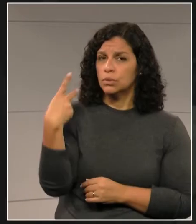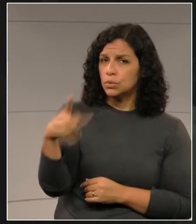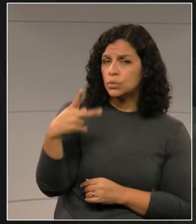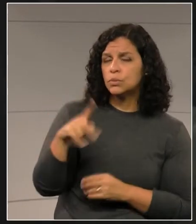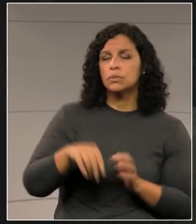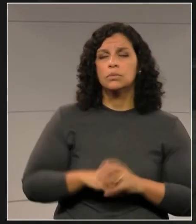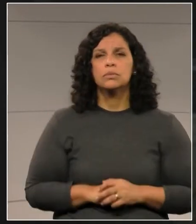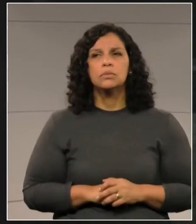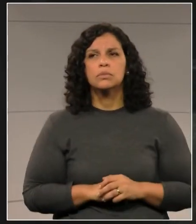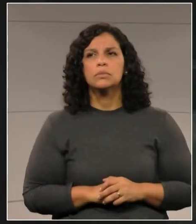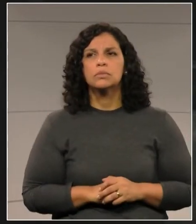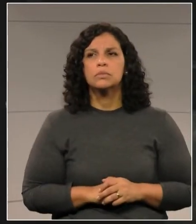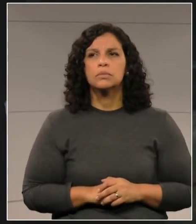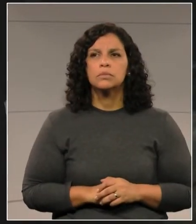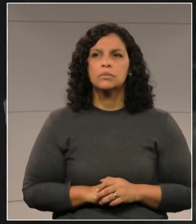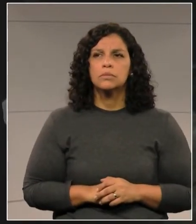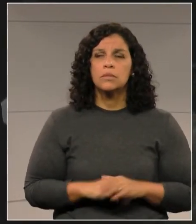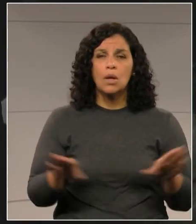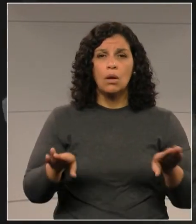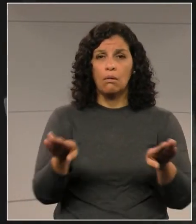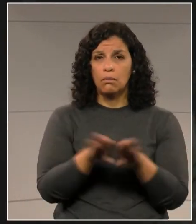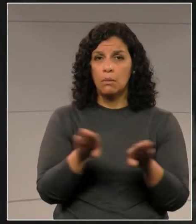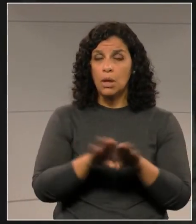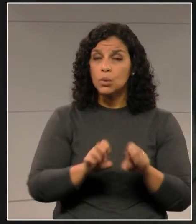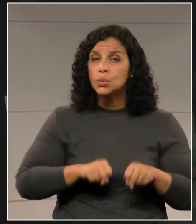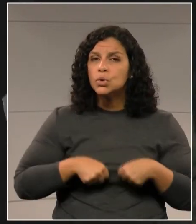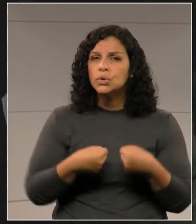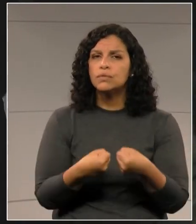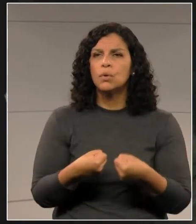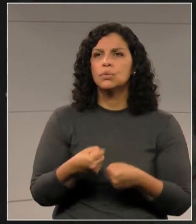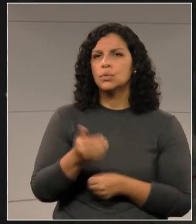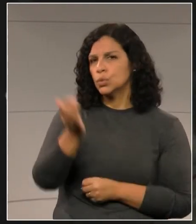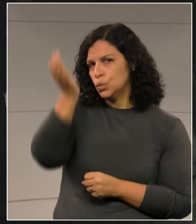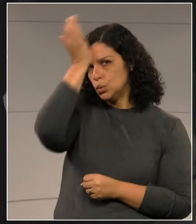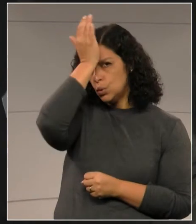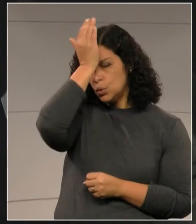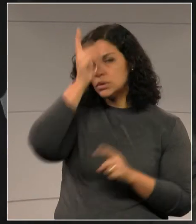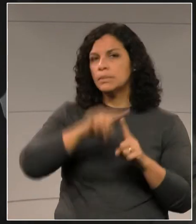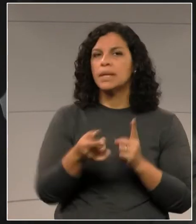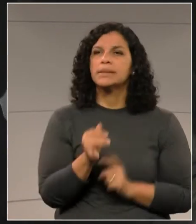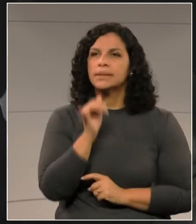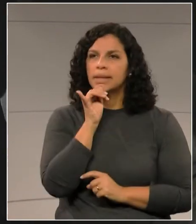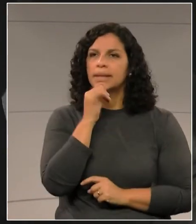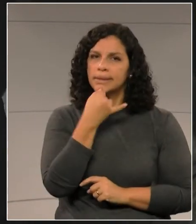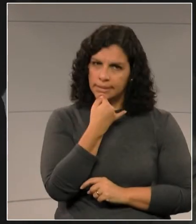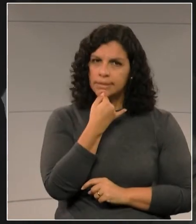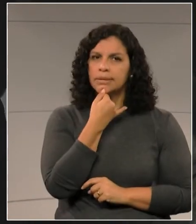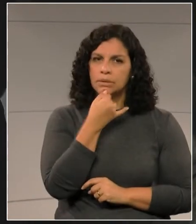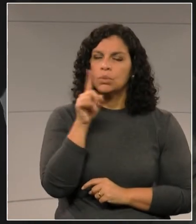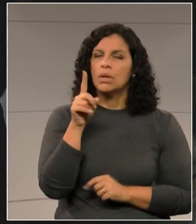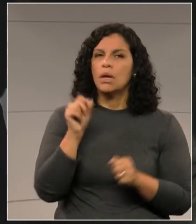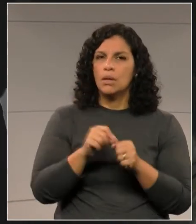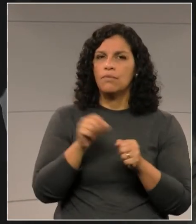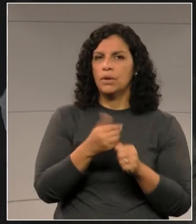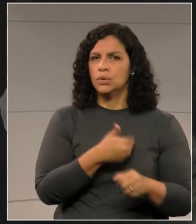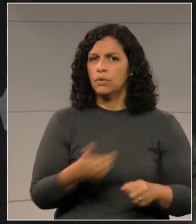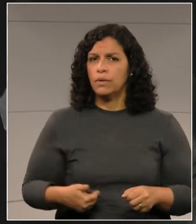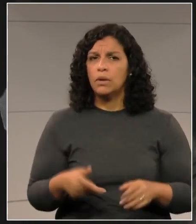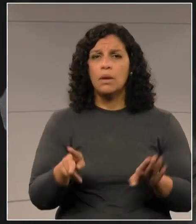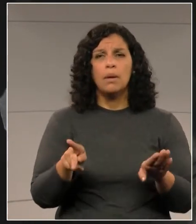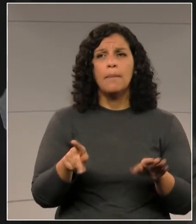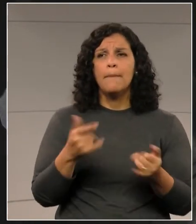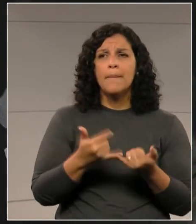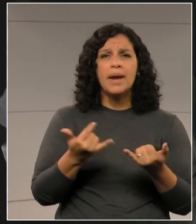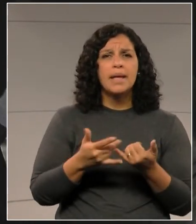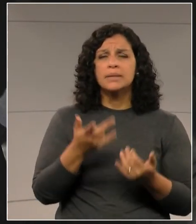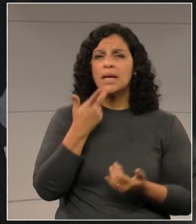excelência, e também o esforço do líder do governo, mas lamentar a atitude do governador. Infelizmente, ele não sustenta